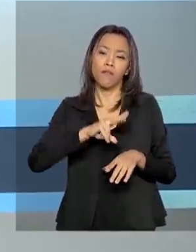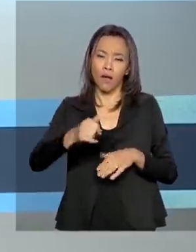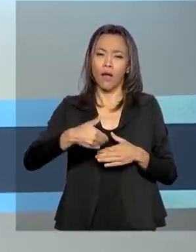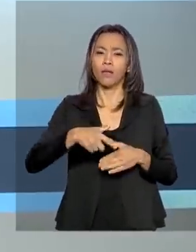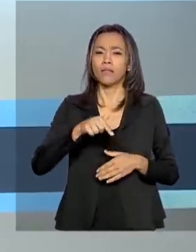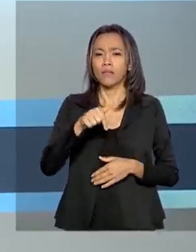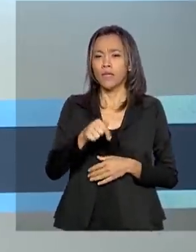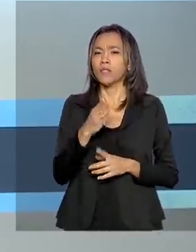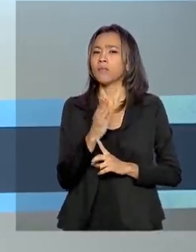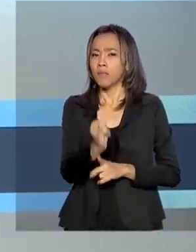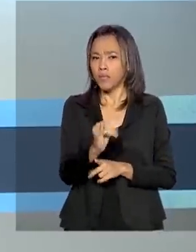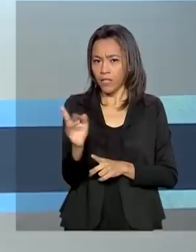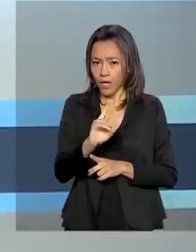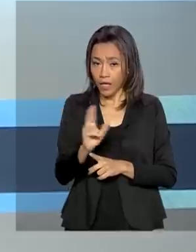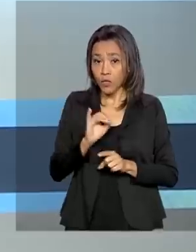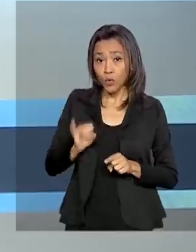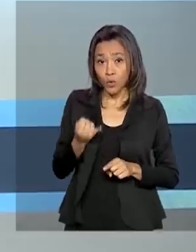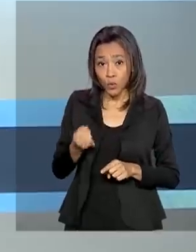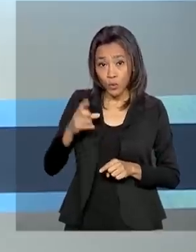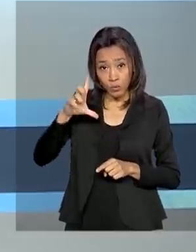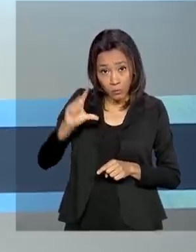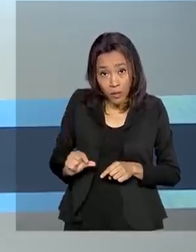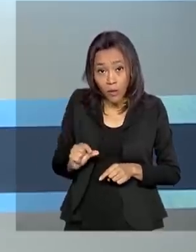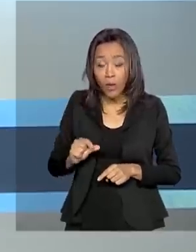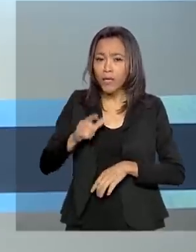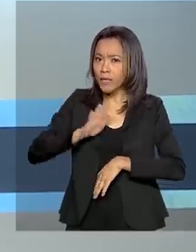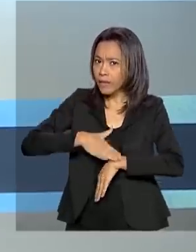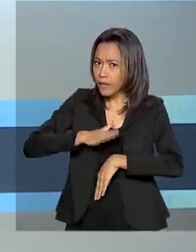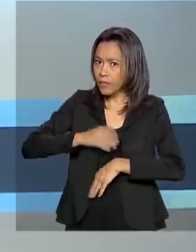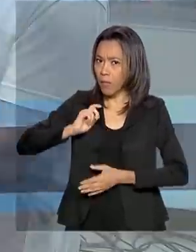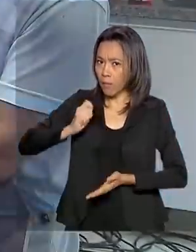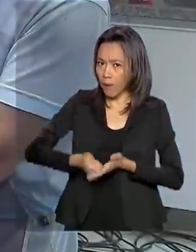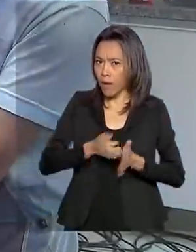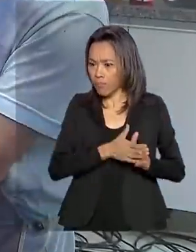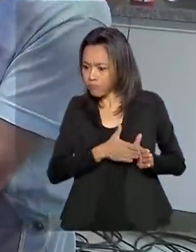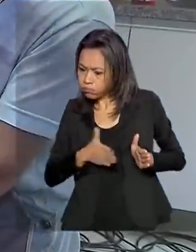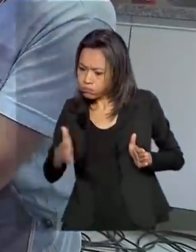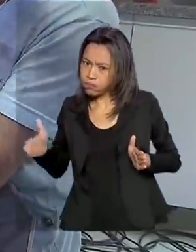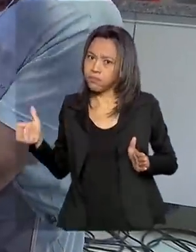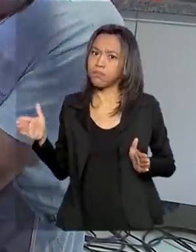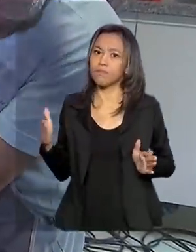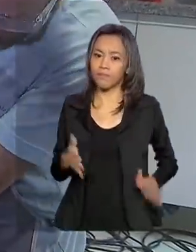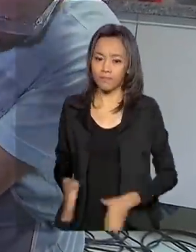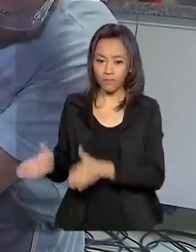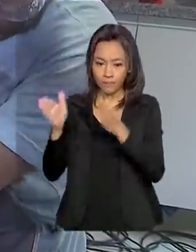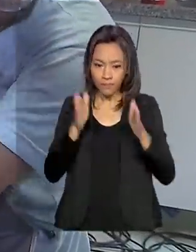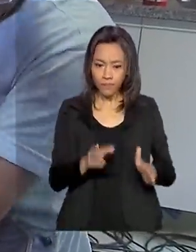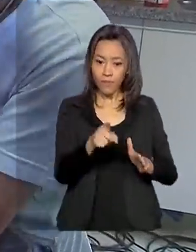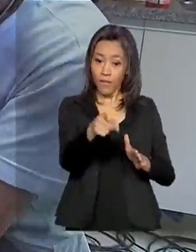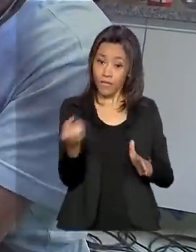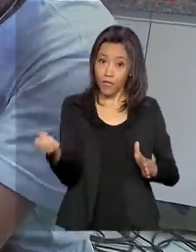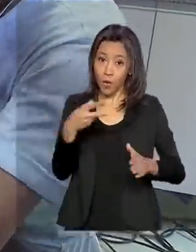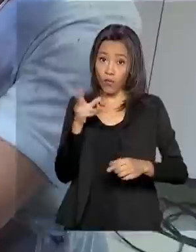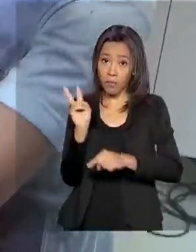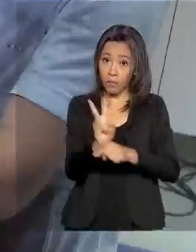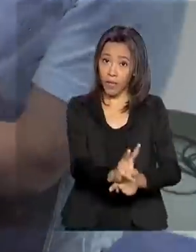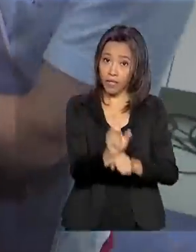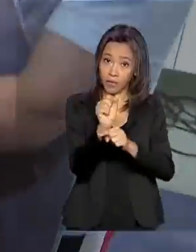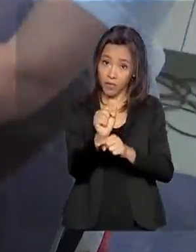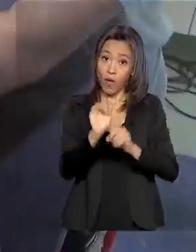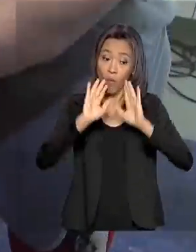a juros baixos e prazo estendido para pagamento. A nova linha de crédito é voltada para